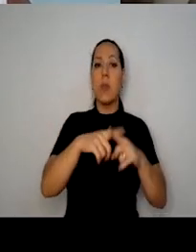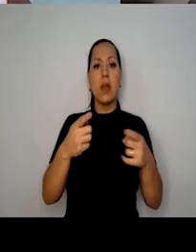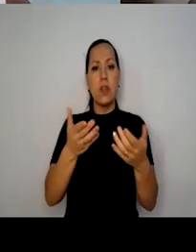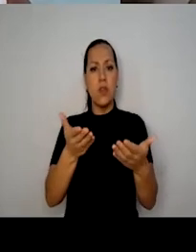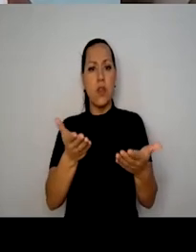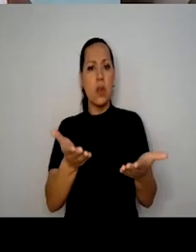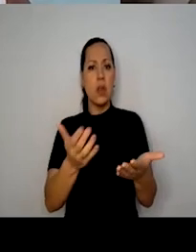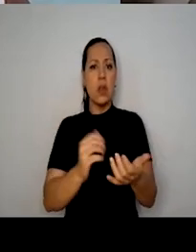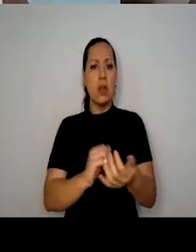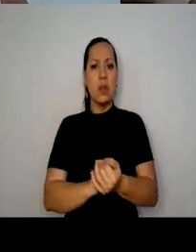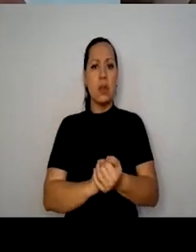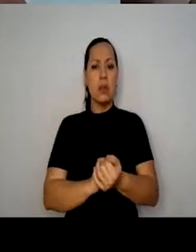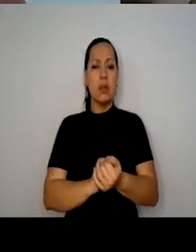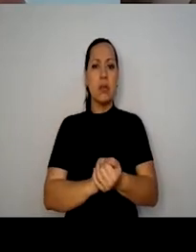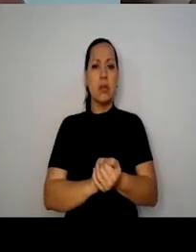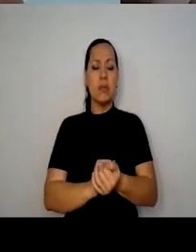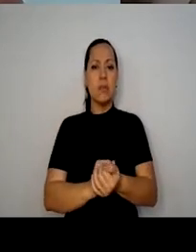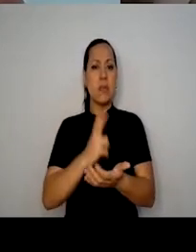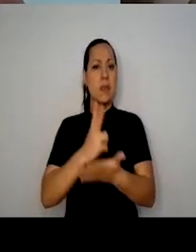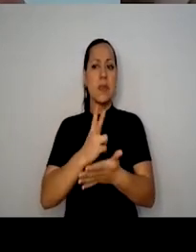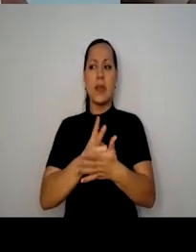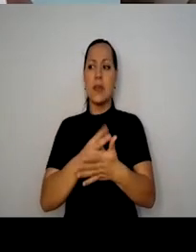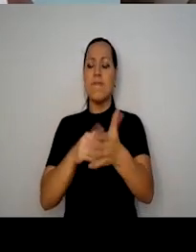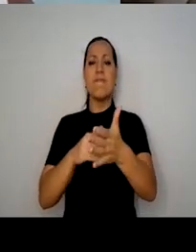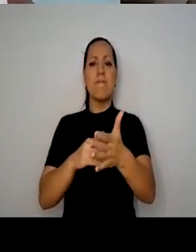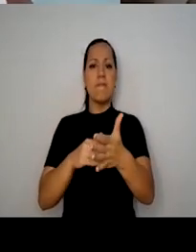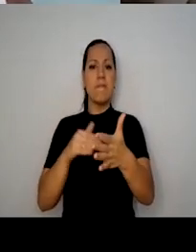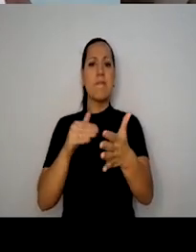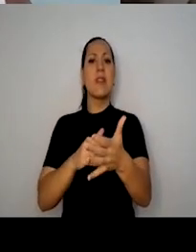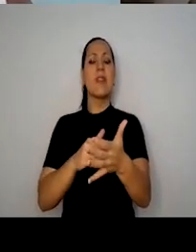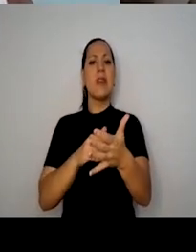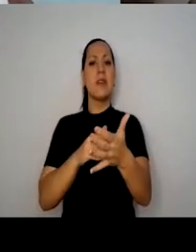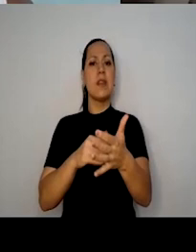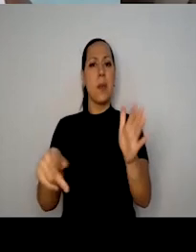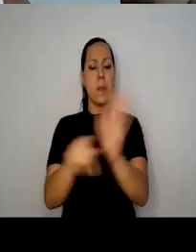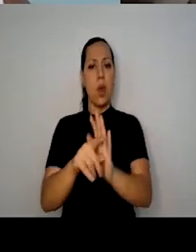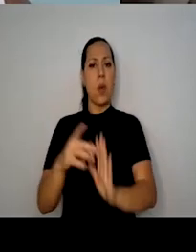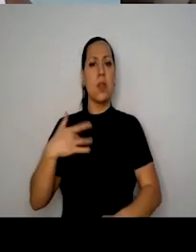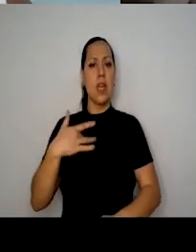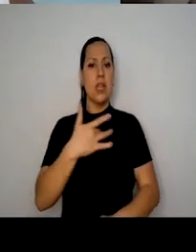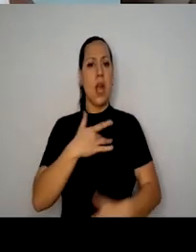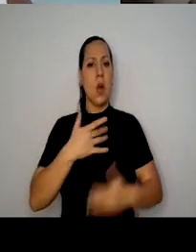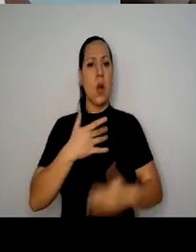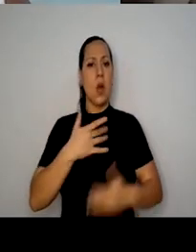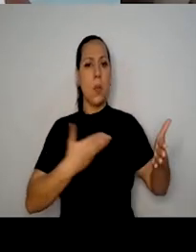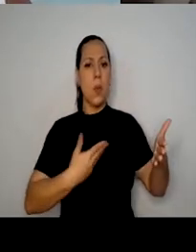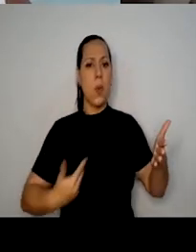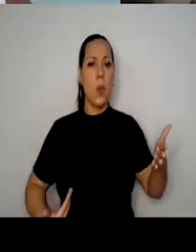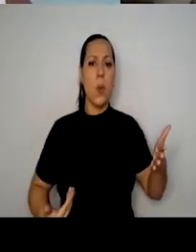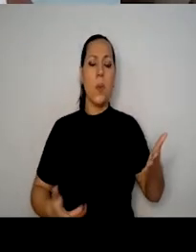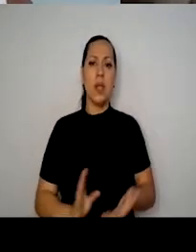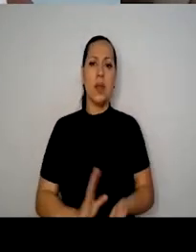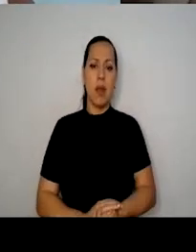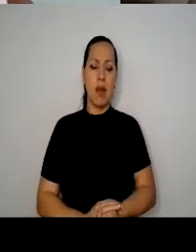esbarram nessa lacuna da saúde pública, que a saúde pública tem como esse espaço